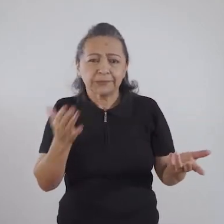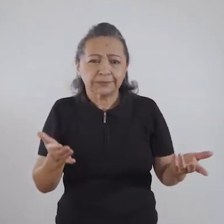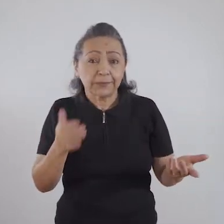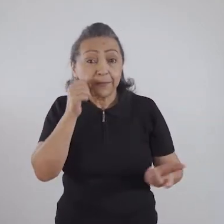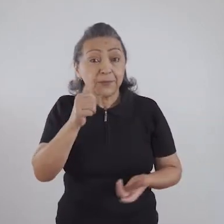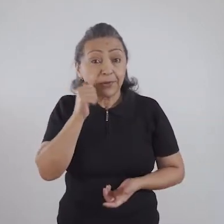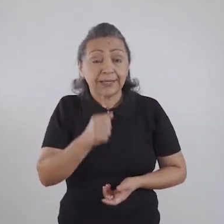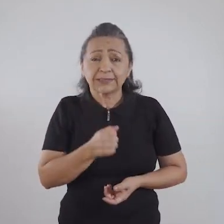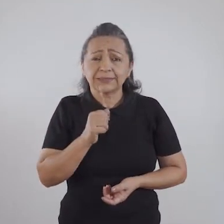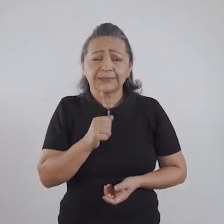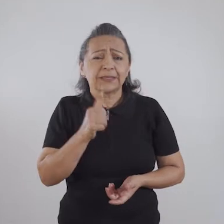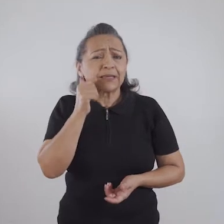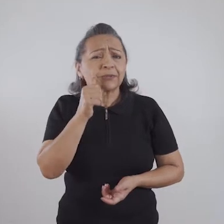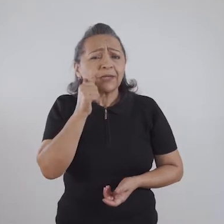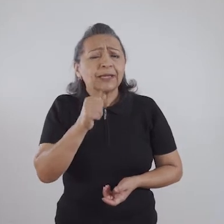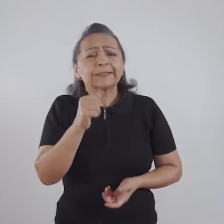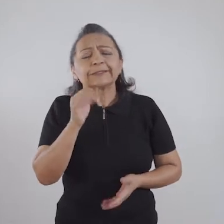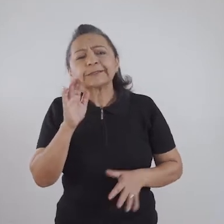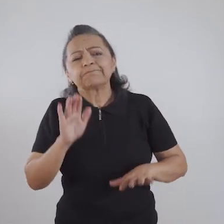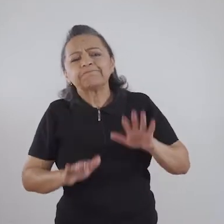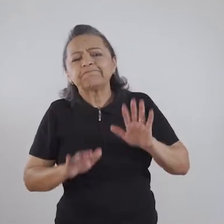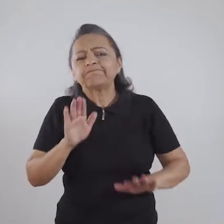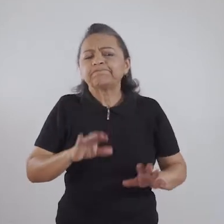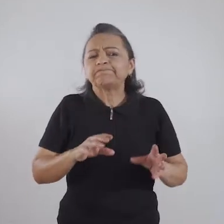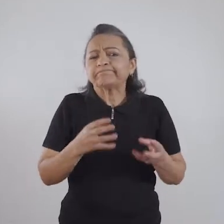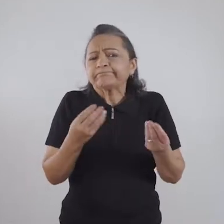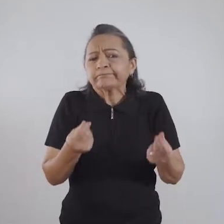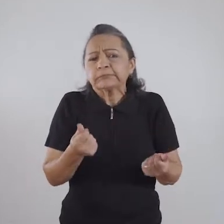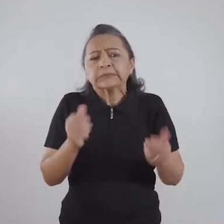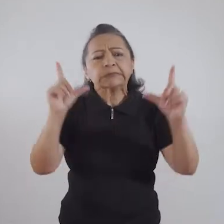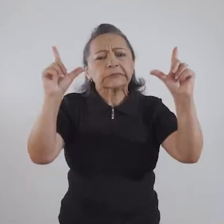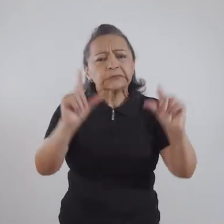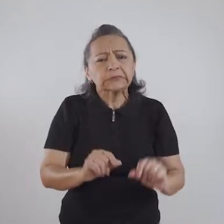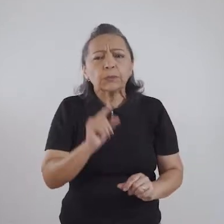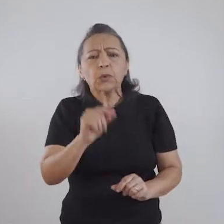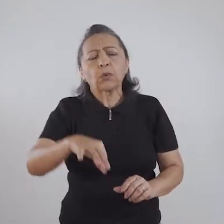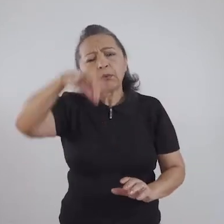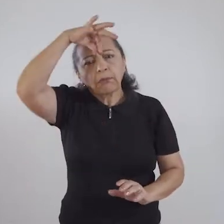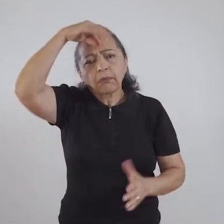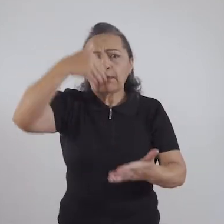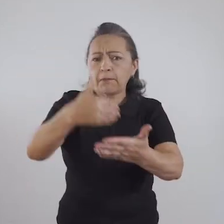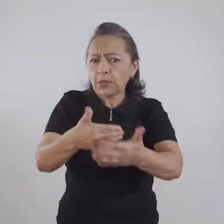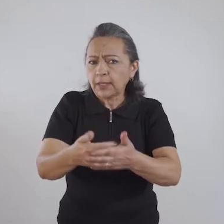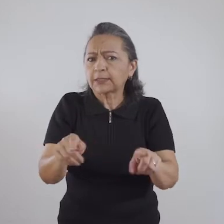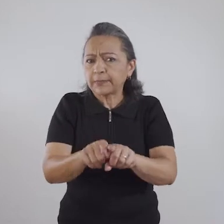exemplo, as mulheres, é muito comum que as mulheres percam um pouco da lubrificação, por exemplo. Isso,